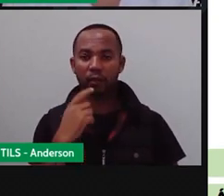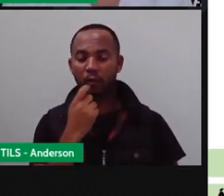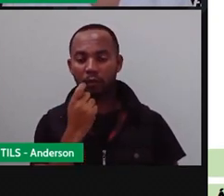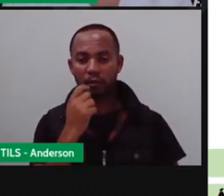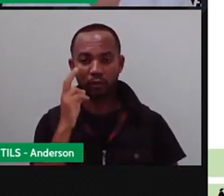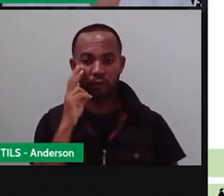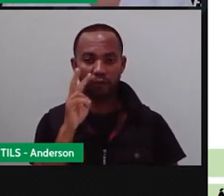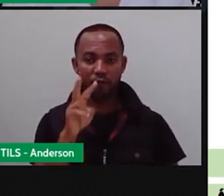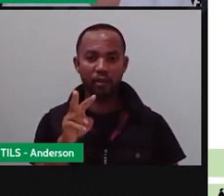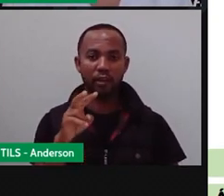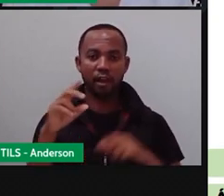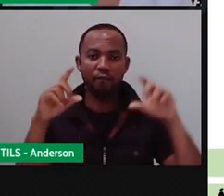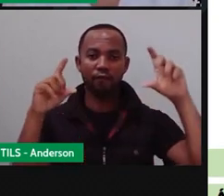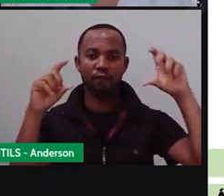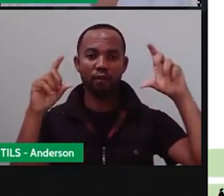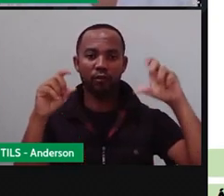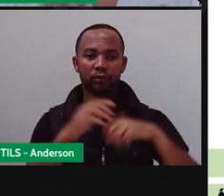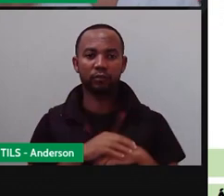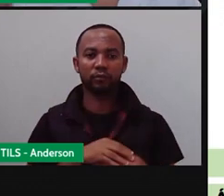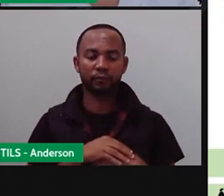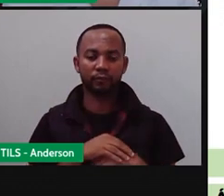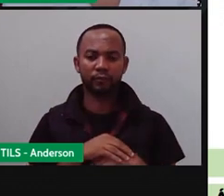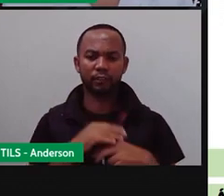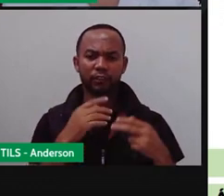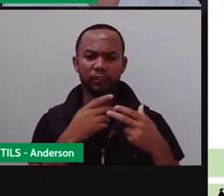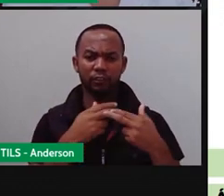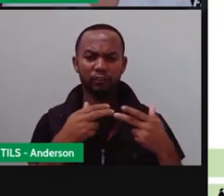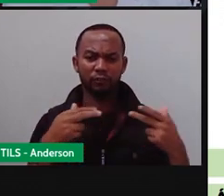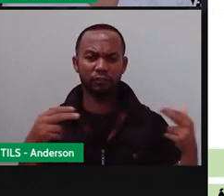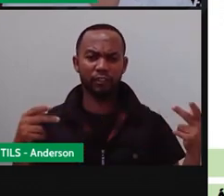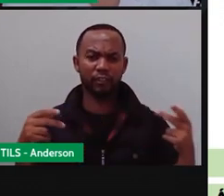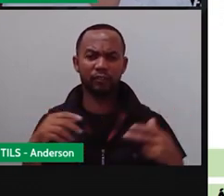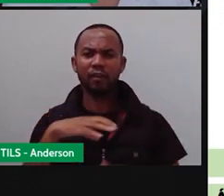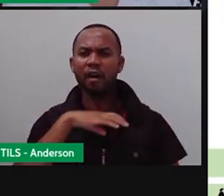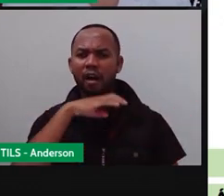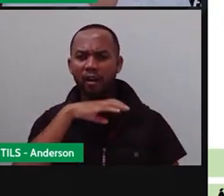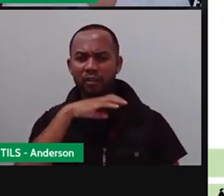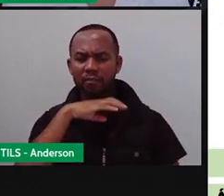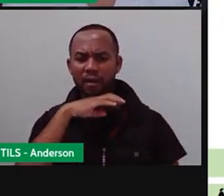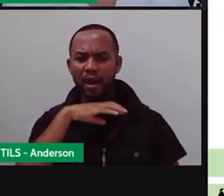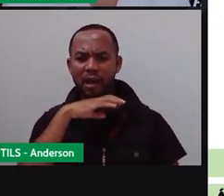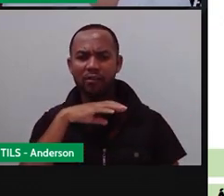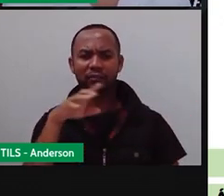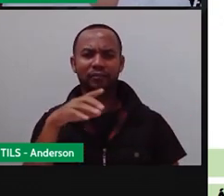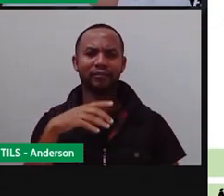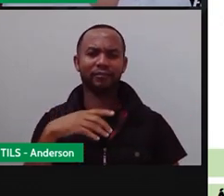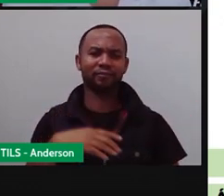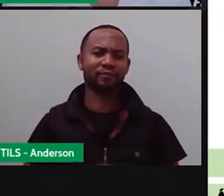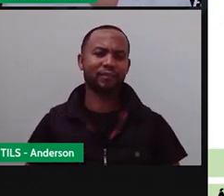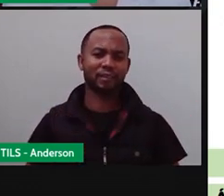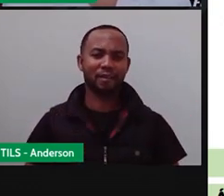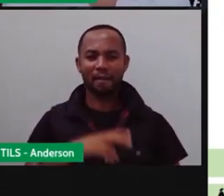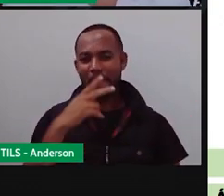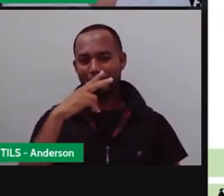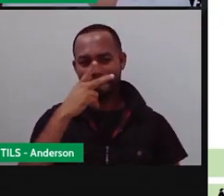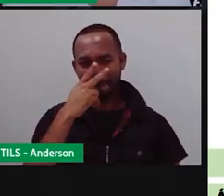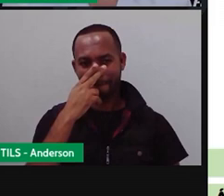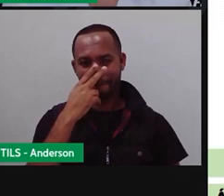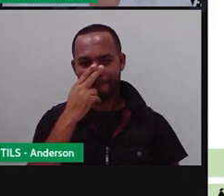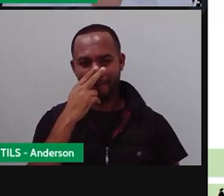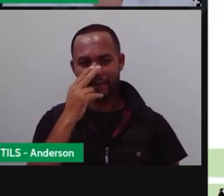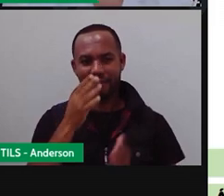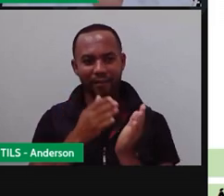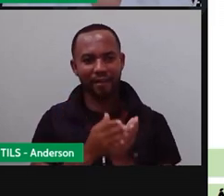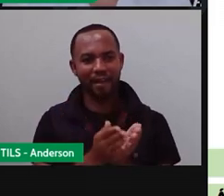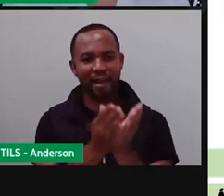Olha só essa imagem aí, né? A gente tem aí vários animais, parece até a Arca de Noé, né, Anderson? Quase a Arca de